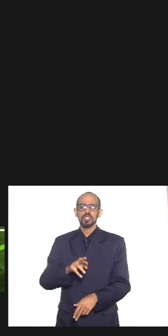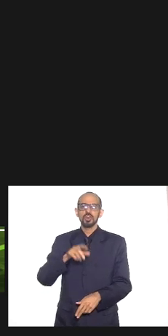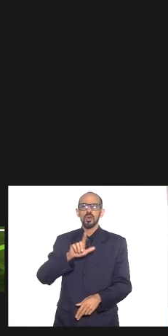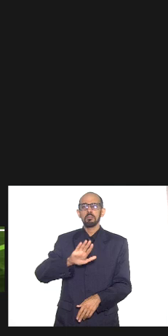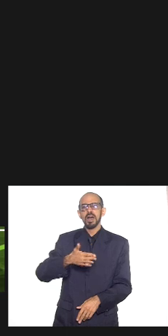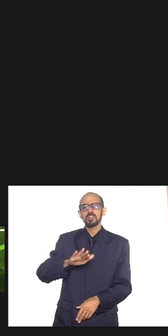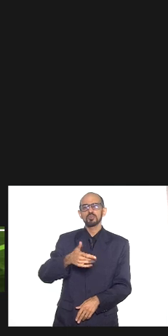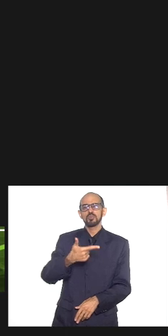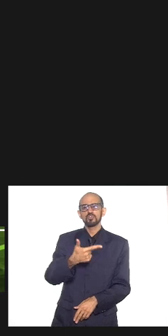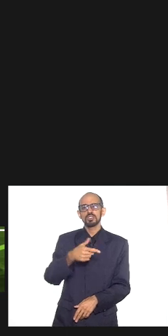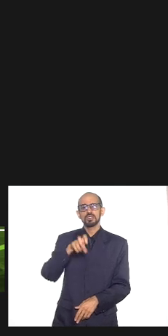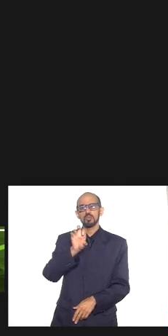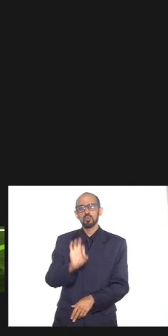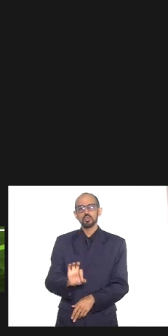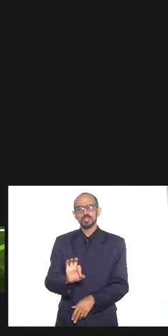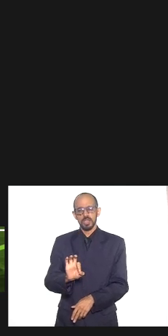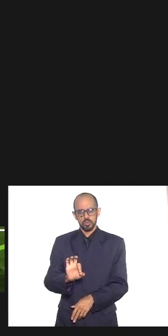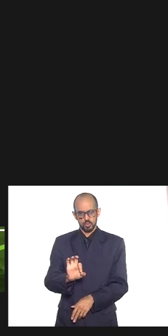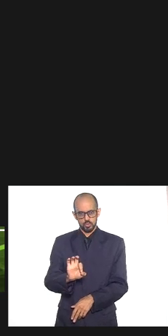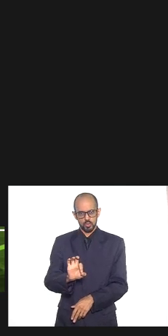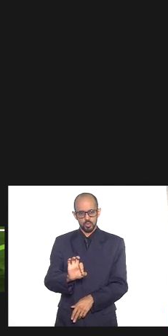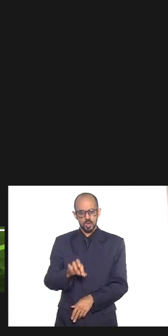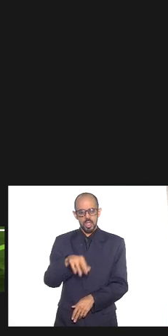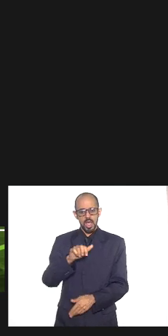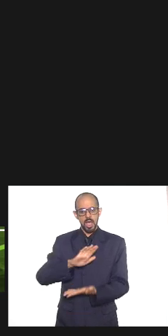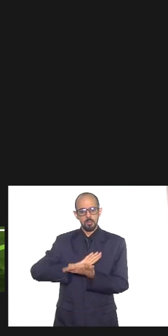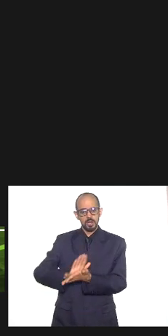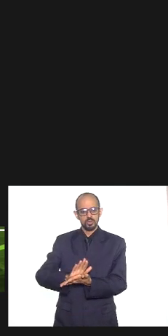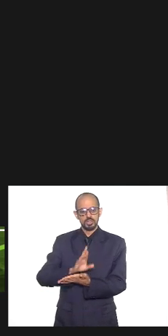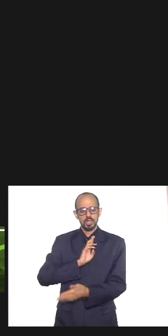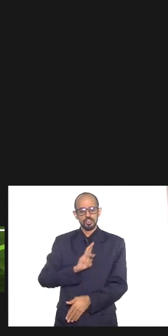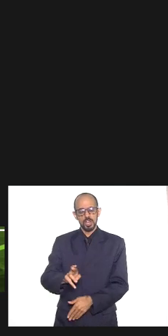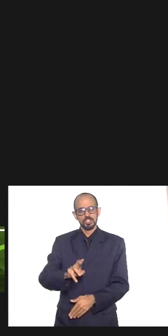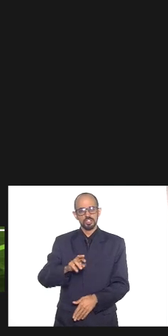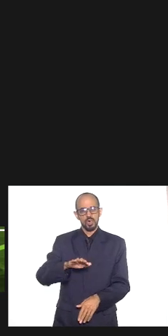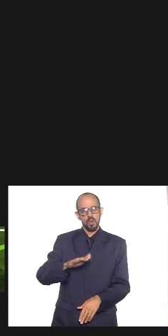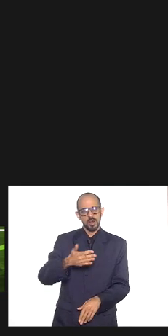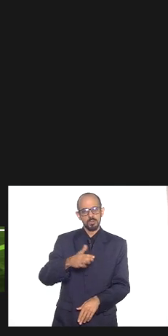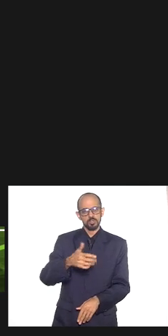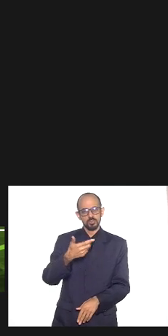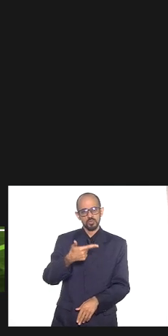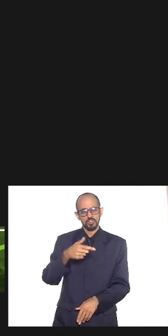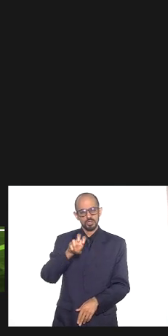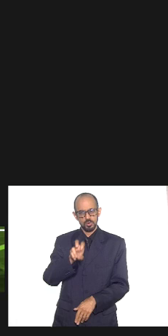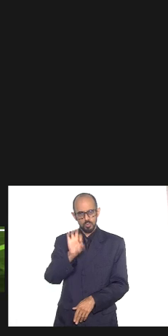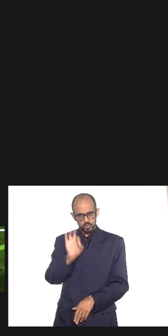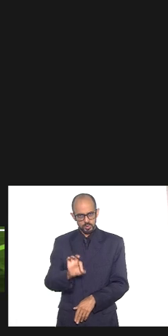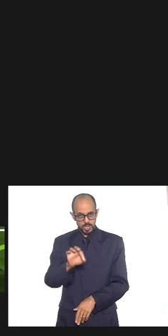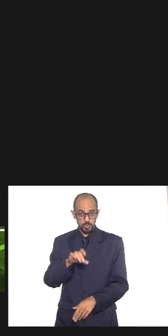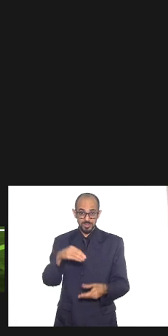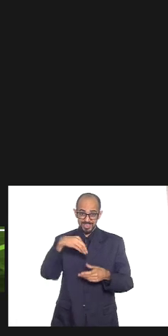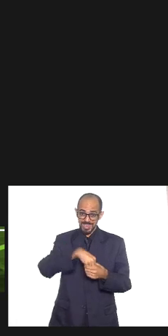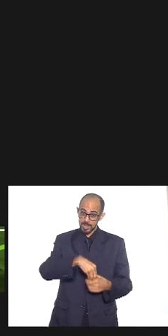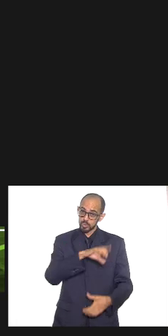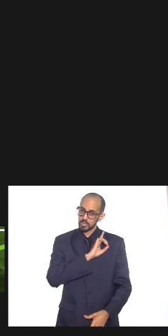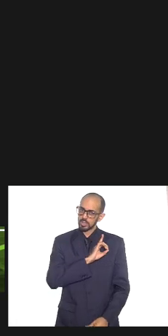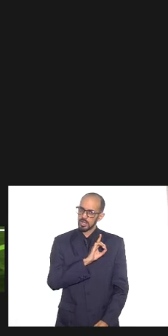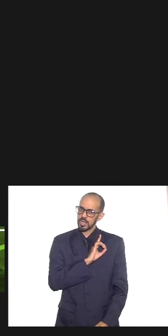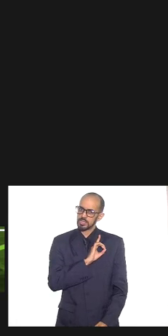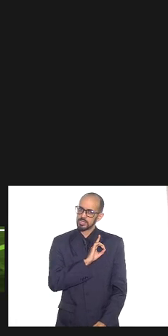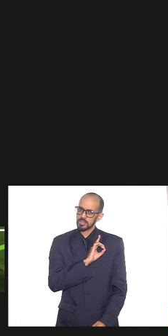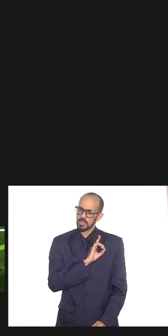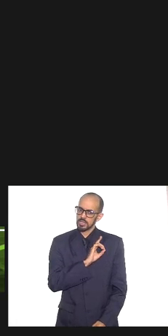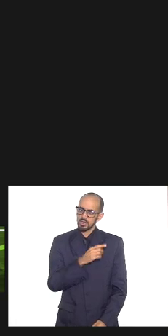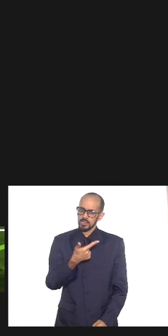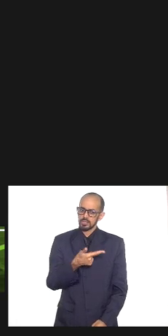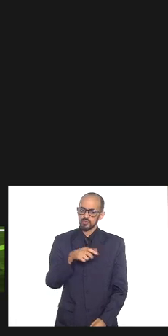demanda intolerância religiosa causa da demanda levada à delegacia dentro desse 25%